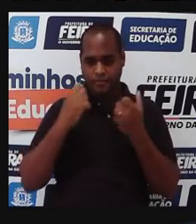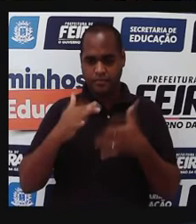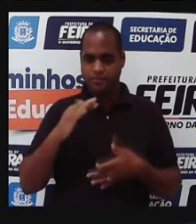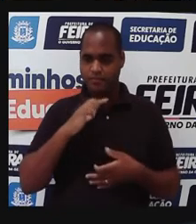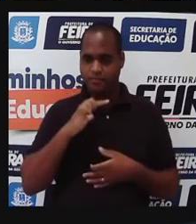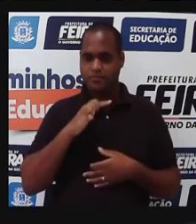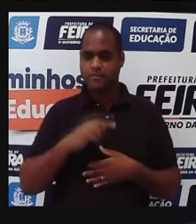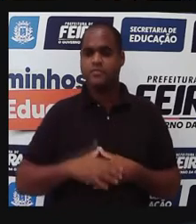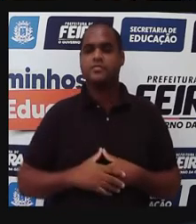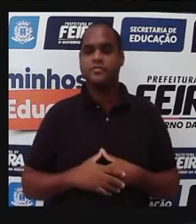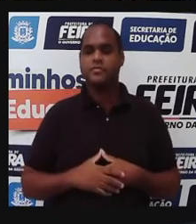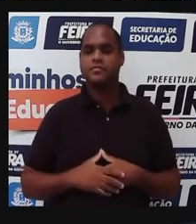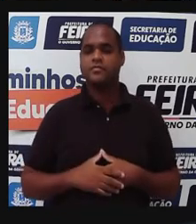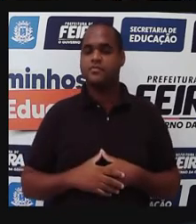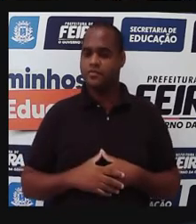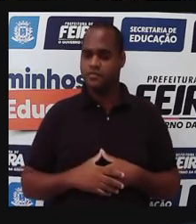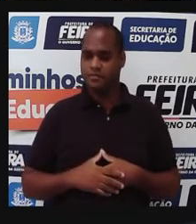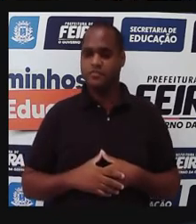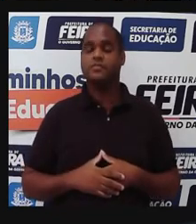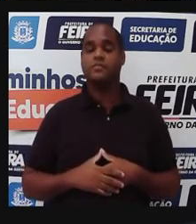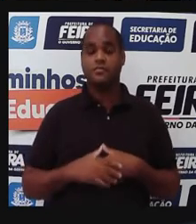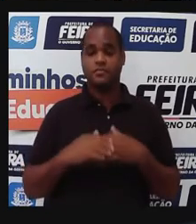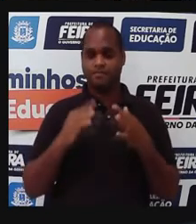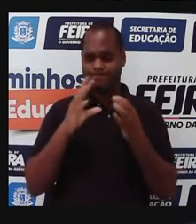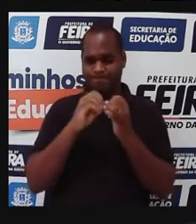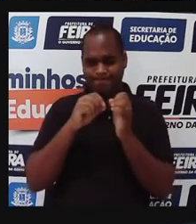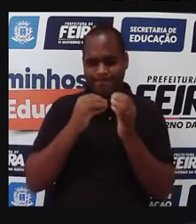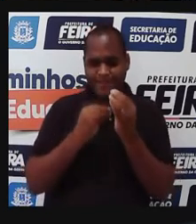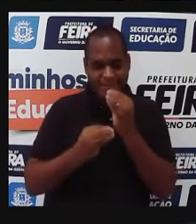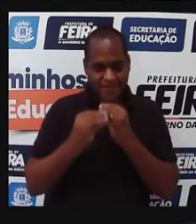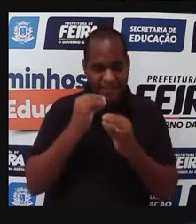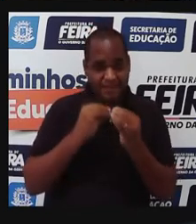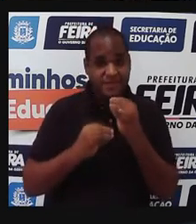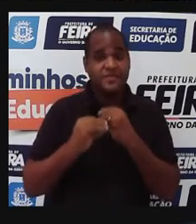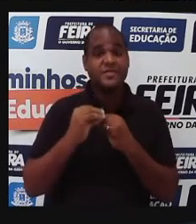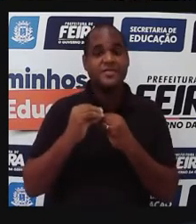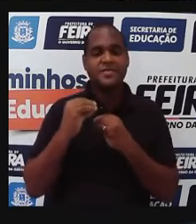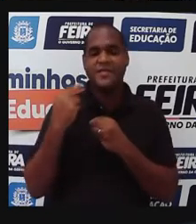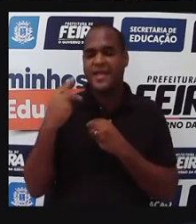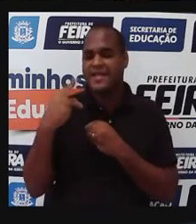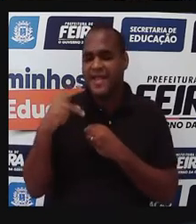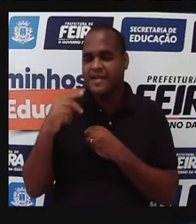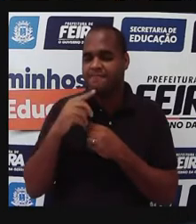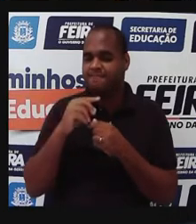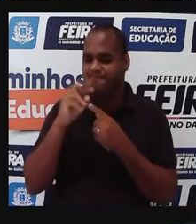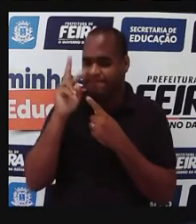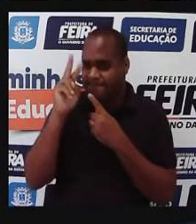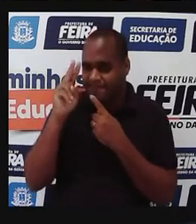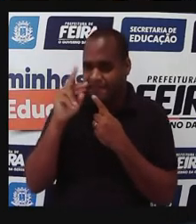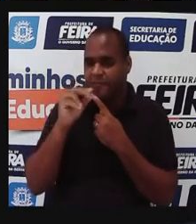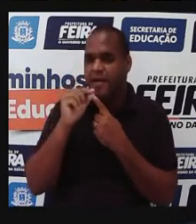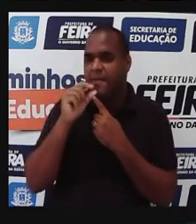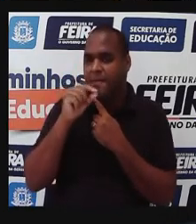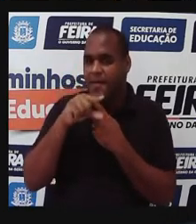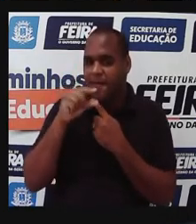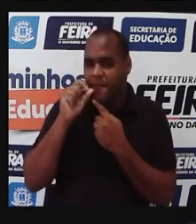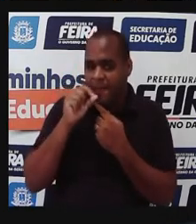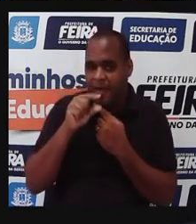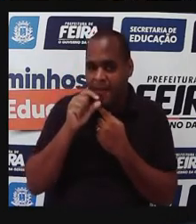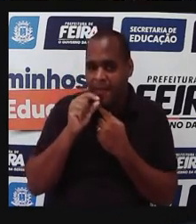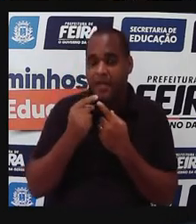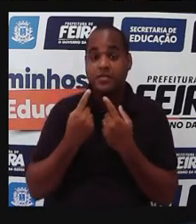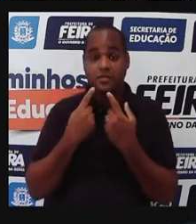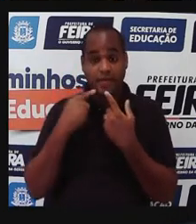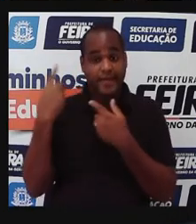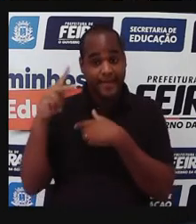né, ele é hematófago, ele se alimenta de sangue, então, na hora de ele se alimentar, na saliva, junto com a saliva dele, vem